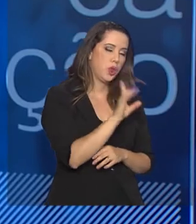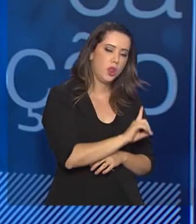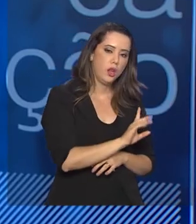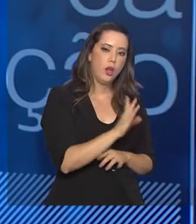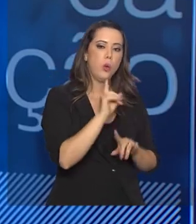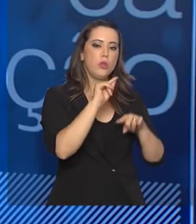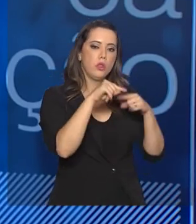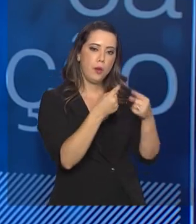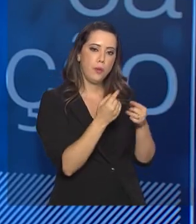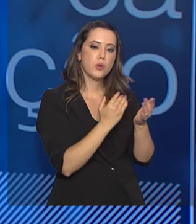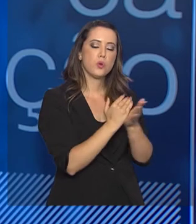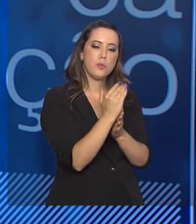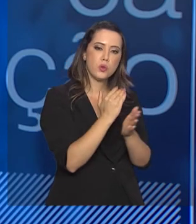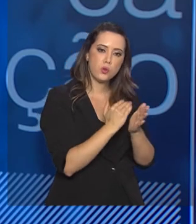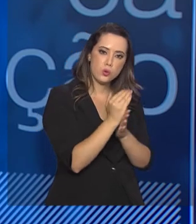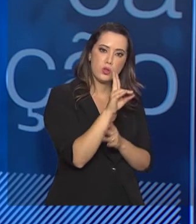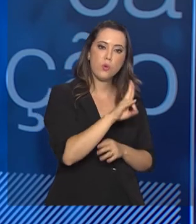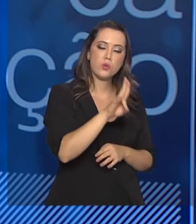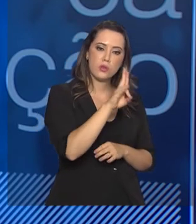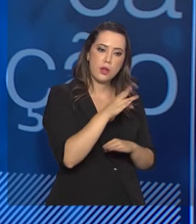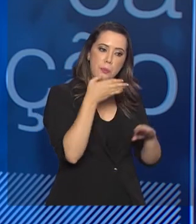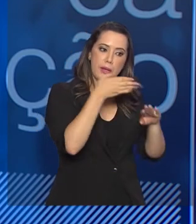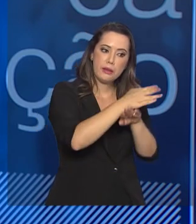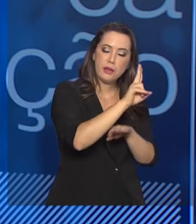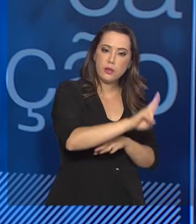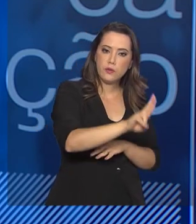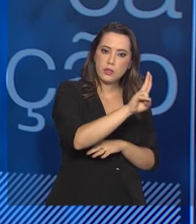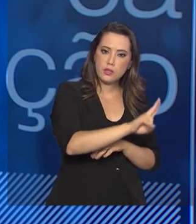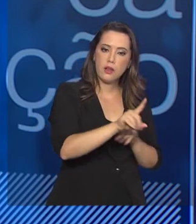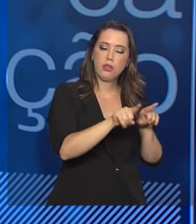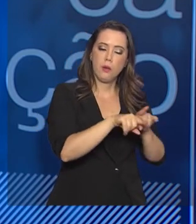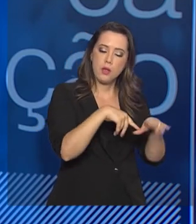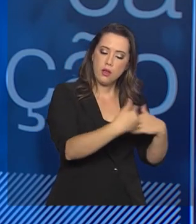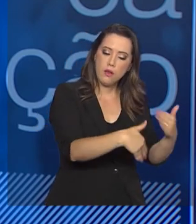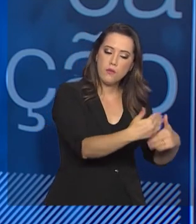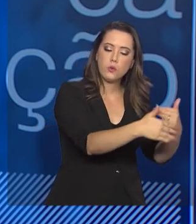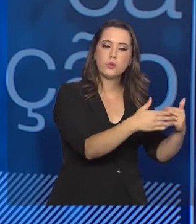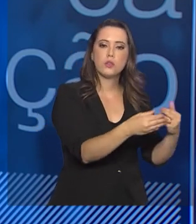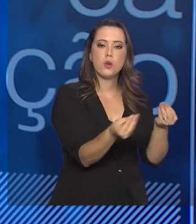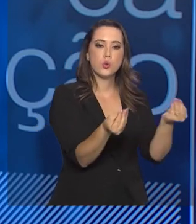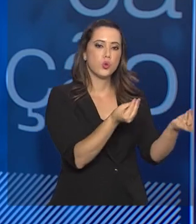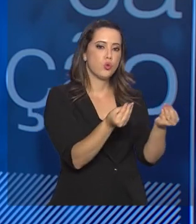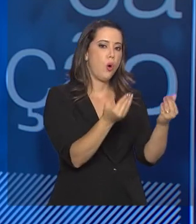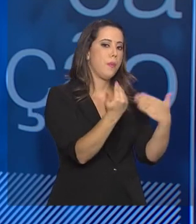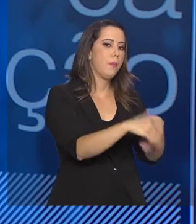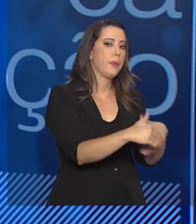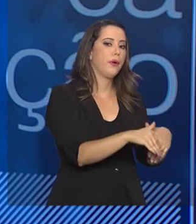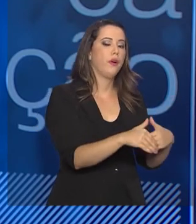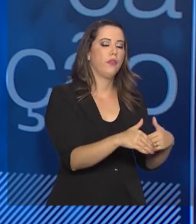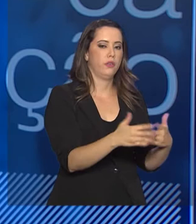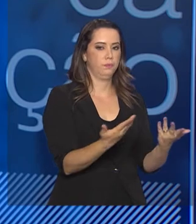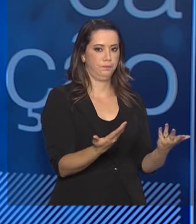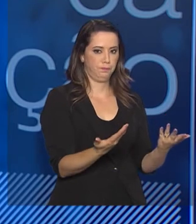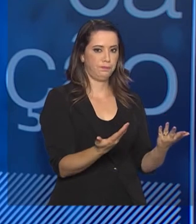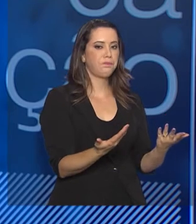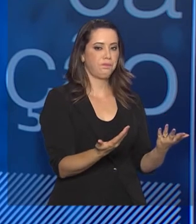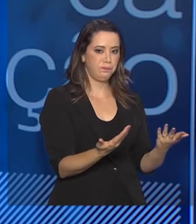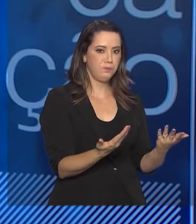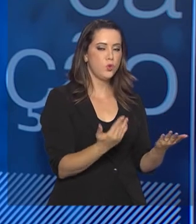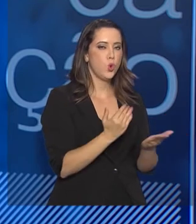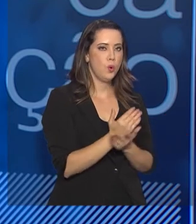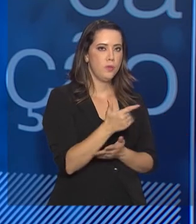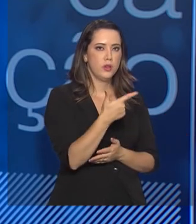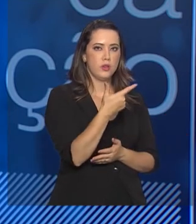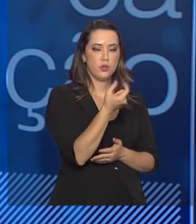passou a ser utilizado para acesso às universidades, houve também uma evolução na forma de fazer a prova. Então, a partir de 2009,